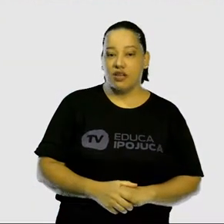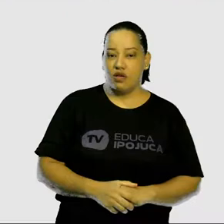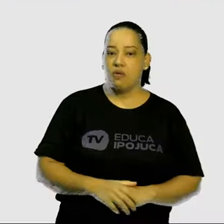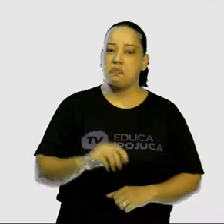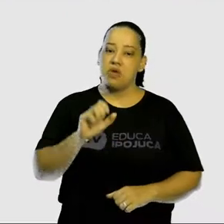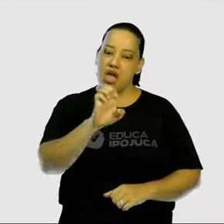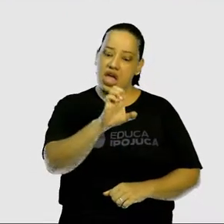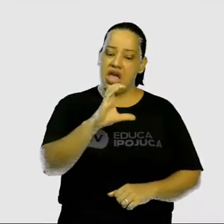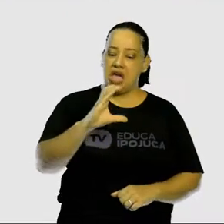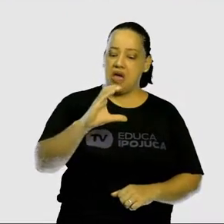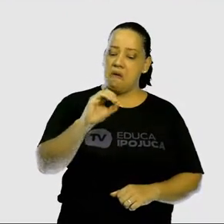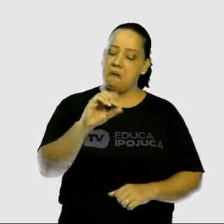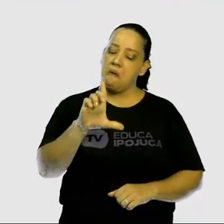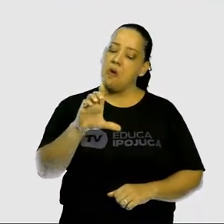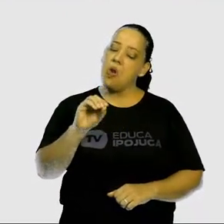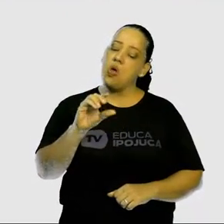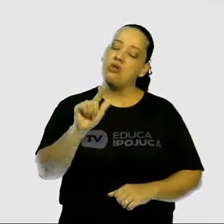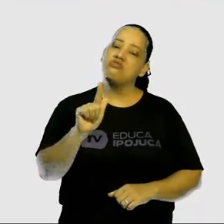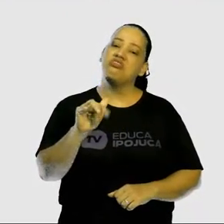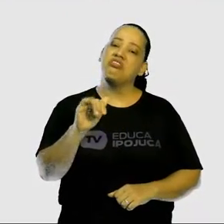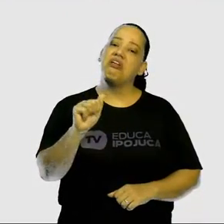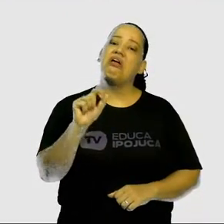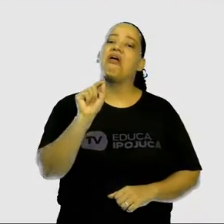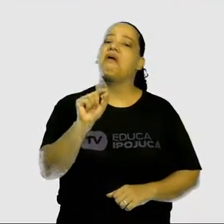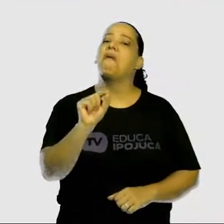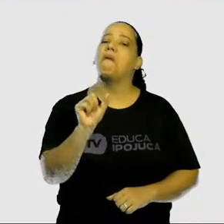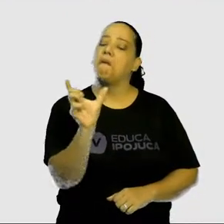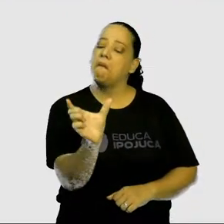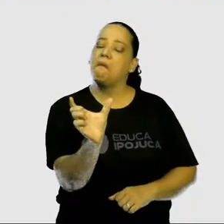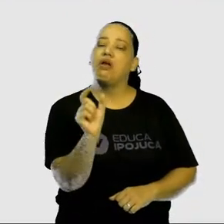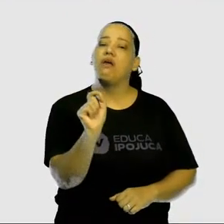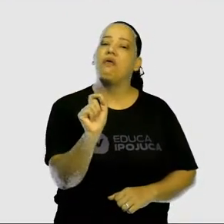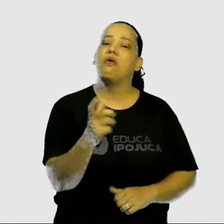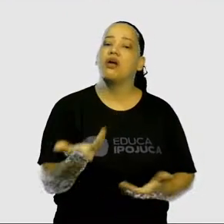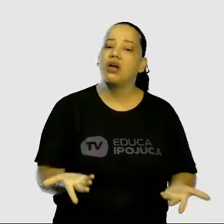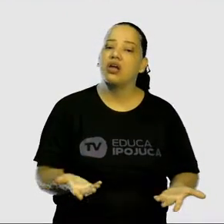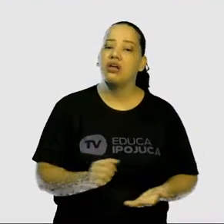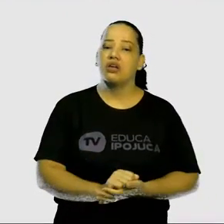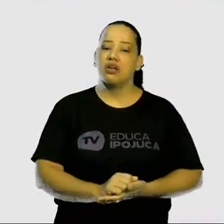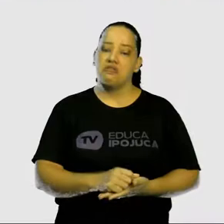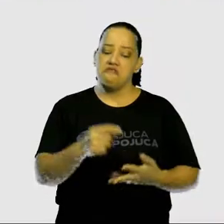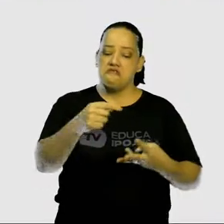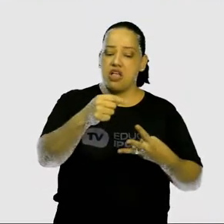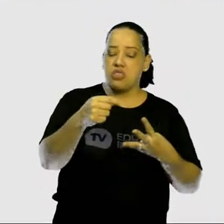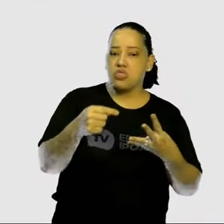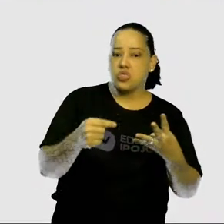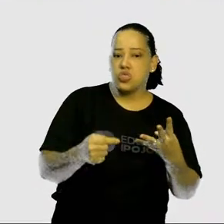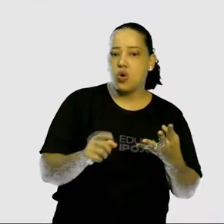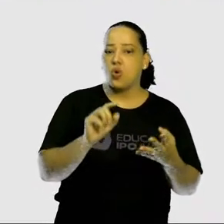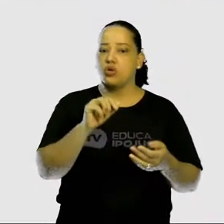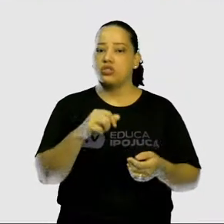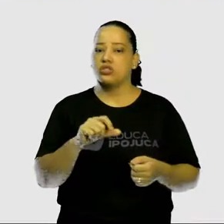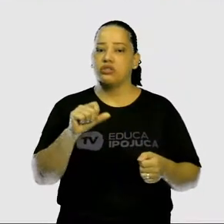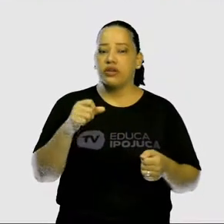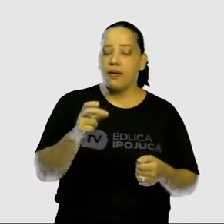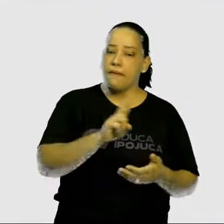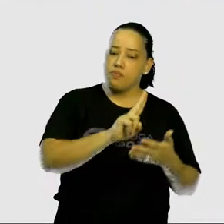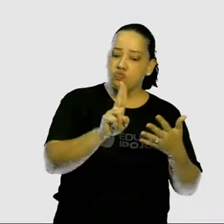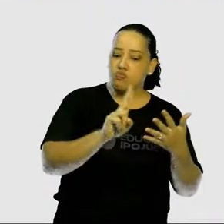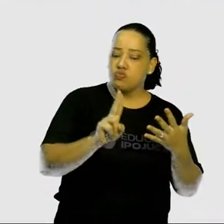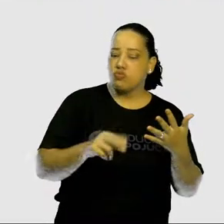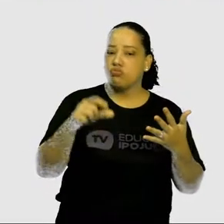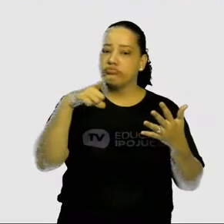ecologia, o que são fatores bióticos e abióticos, o que é ecossistema e,